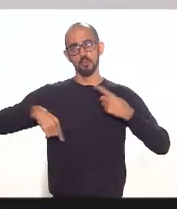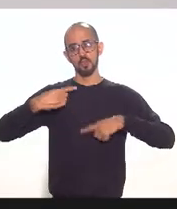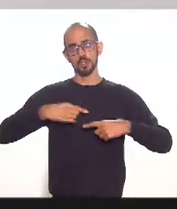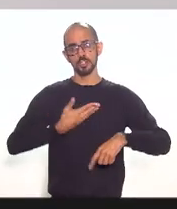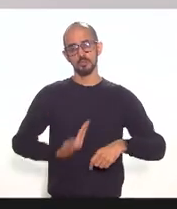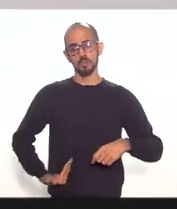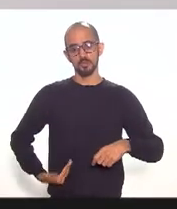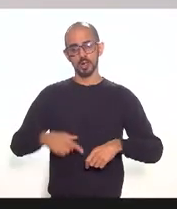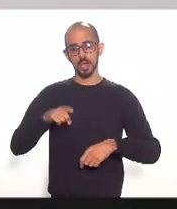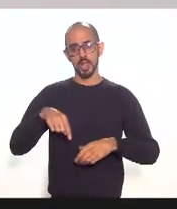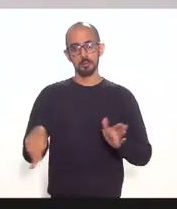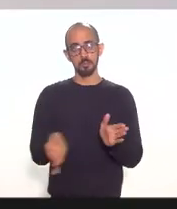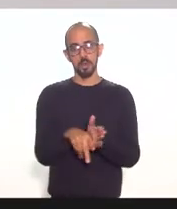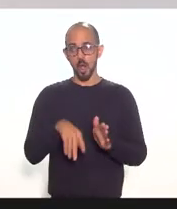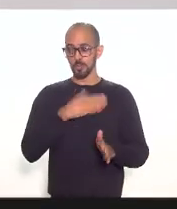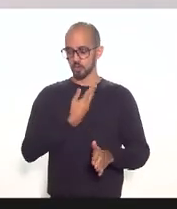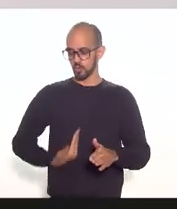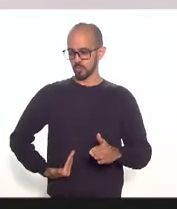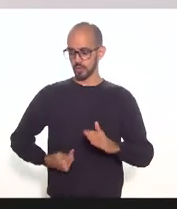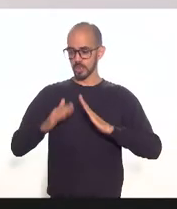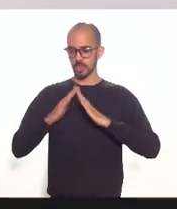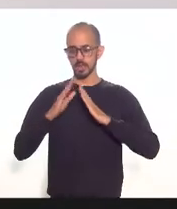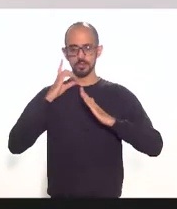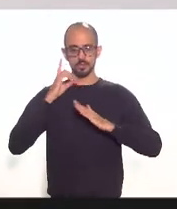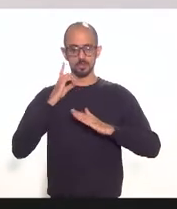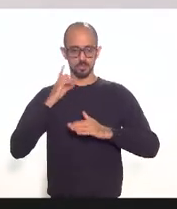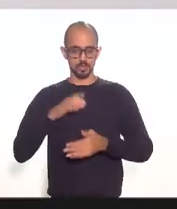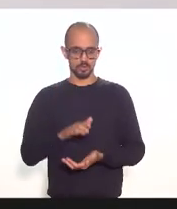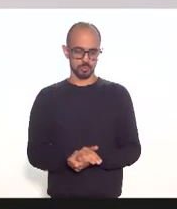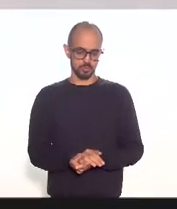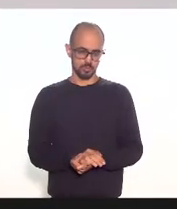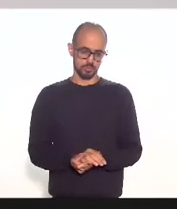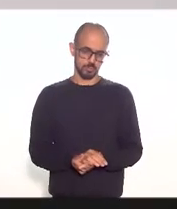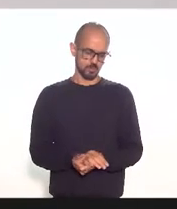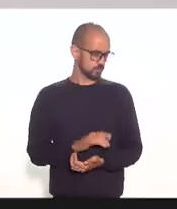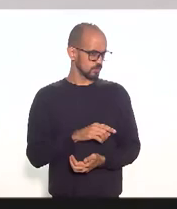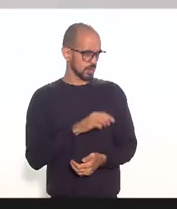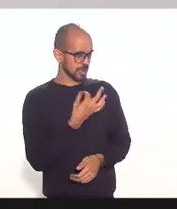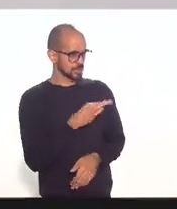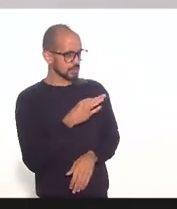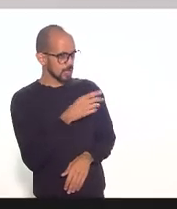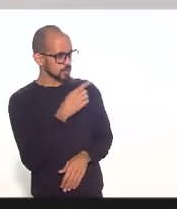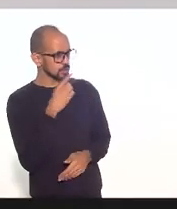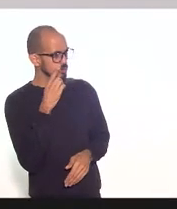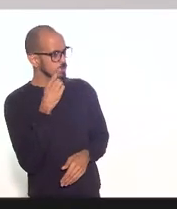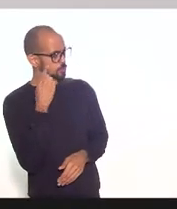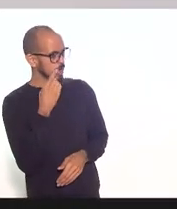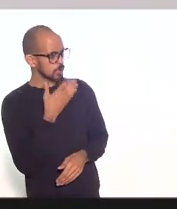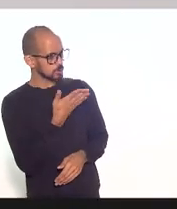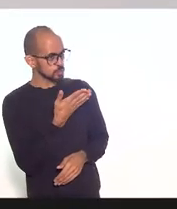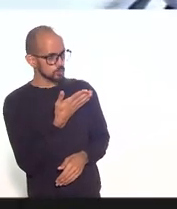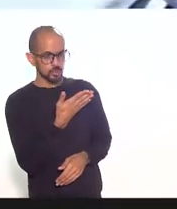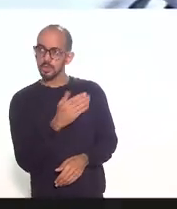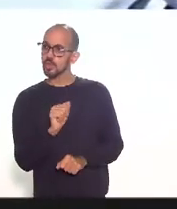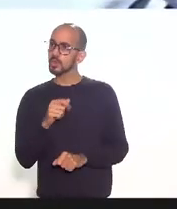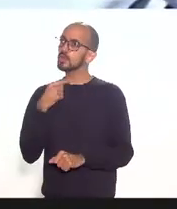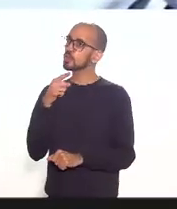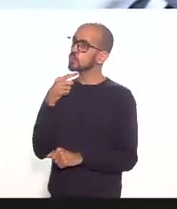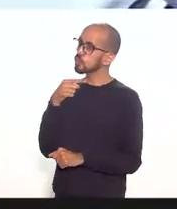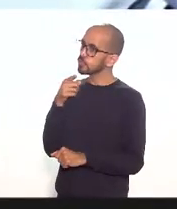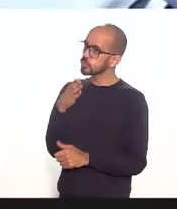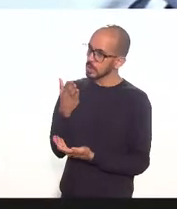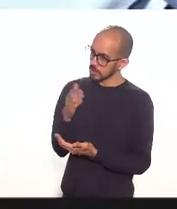política de governo e do parlamento era isso deputado ficou alguma dúvida além ficou só uma